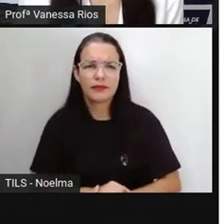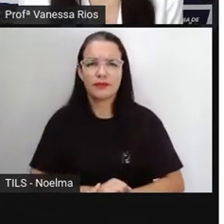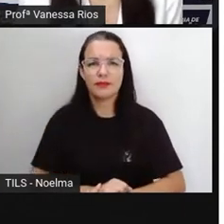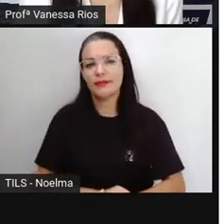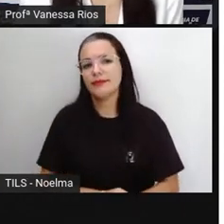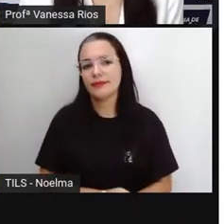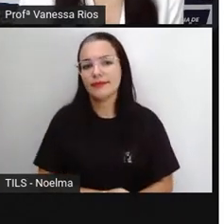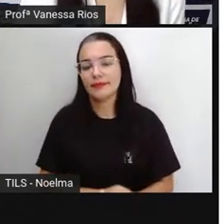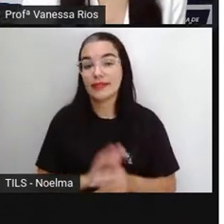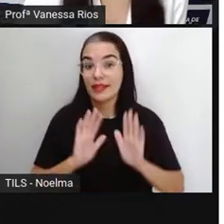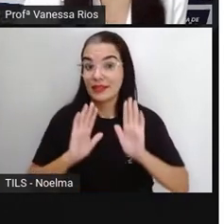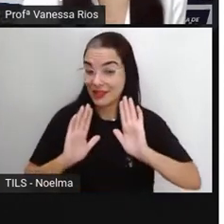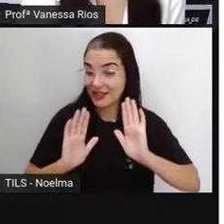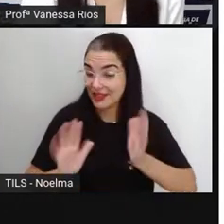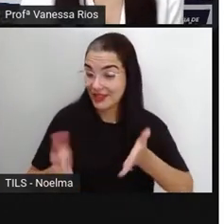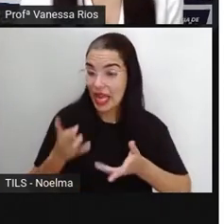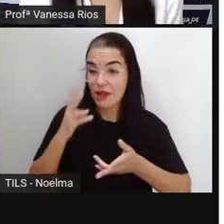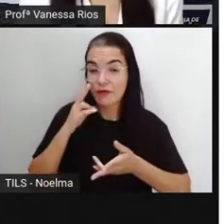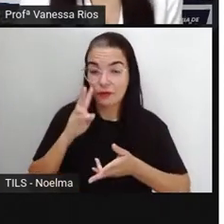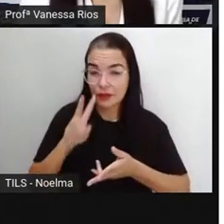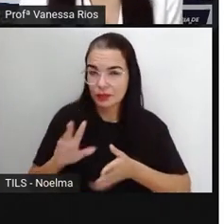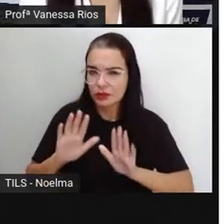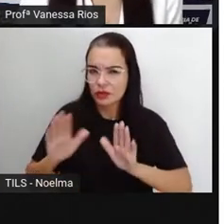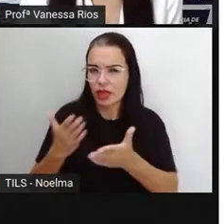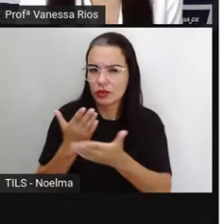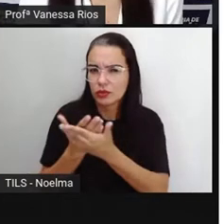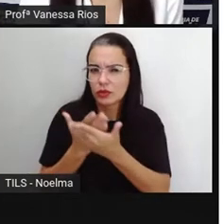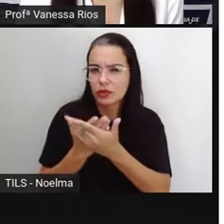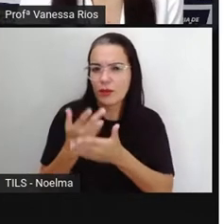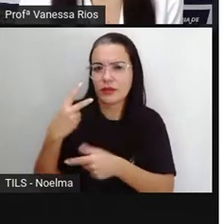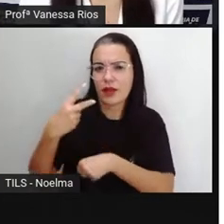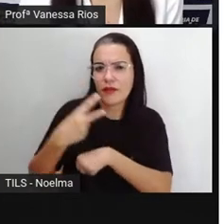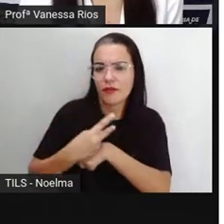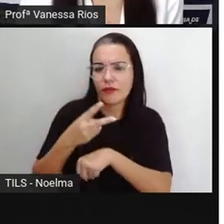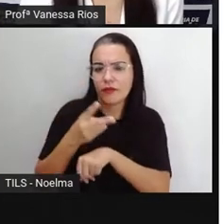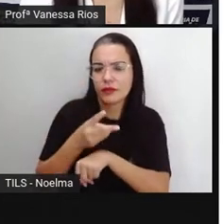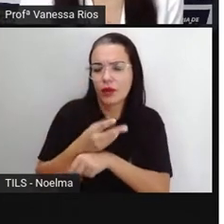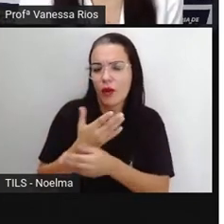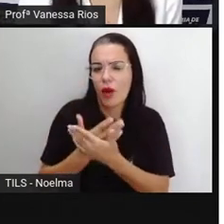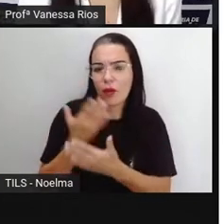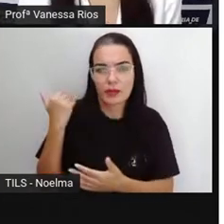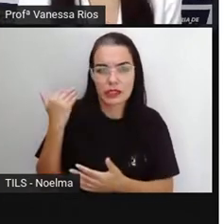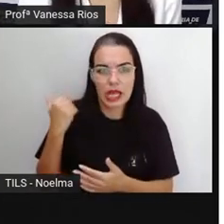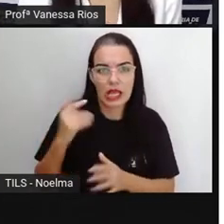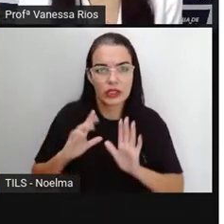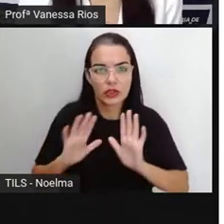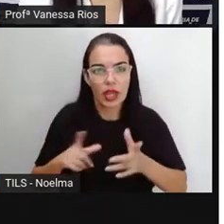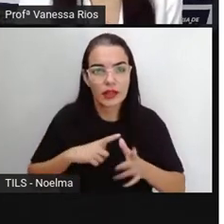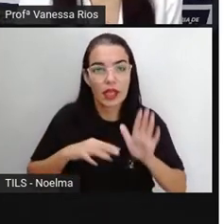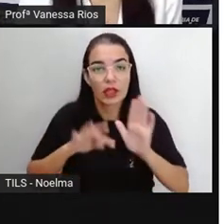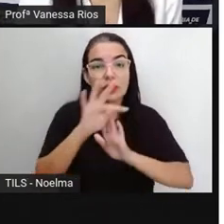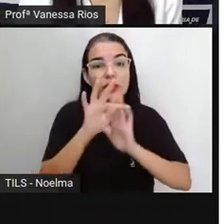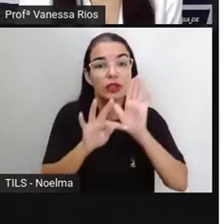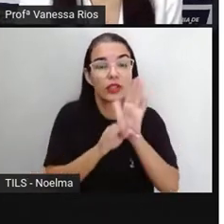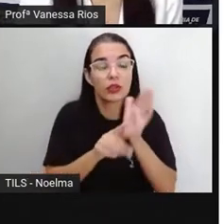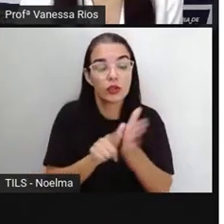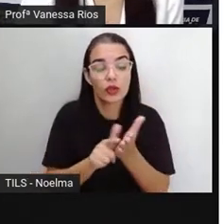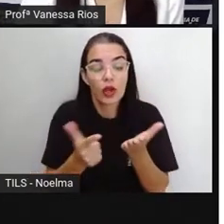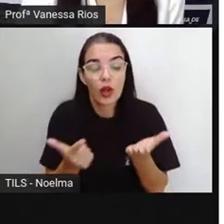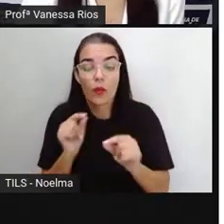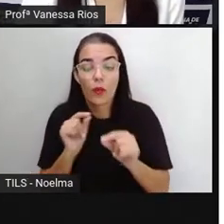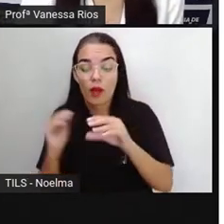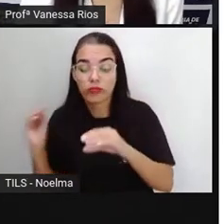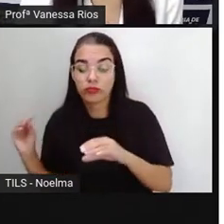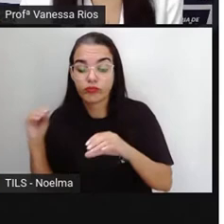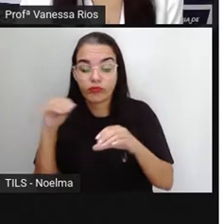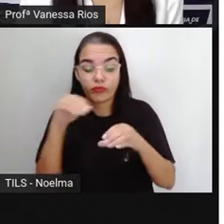Nós já vimos aí, já estudamos em videoaulas anteriores, que os textos jornalísticos são os textos vinculados